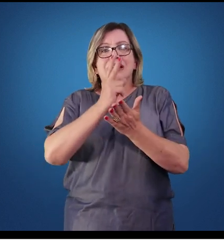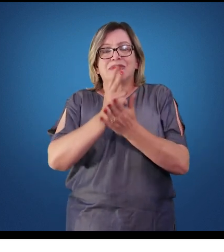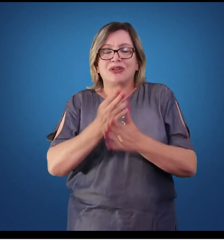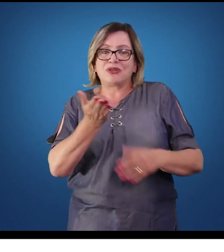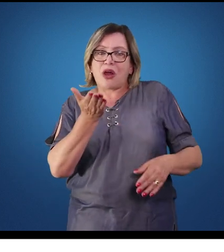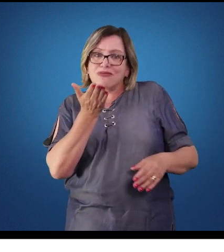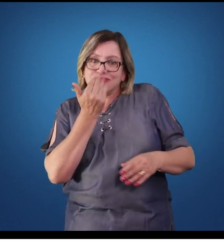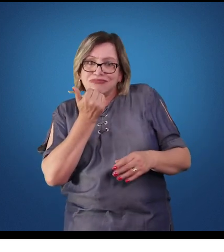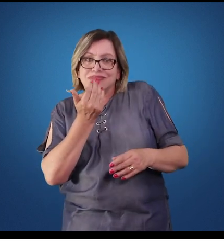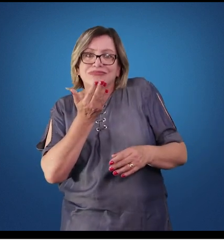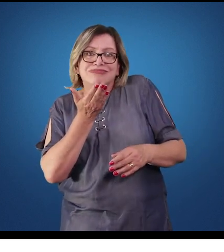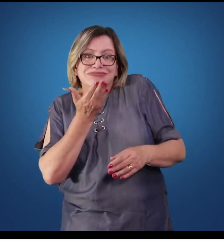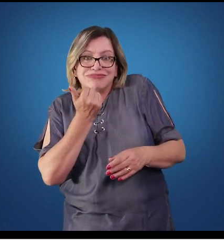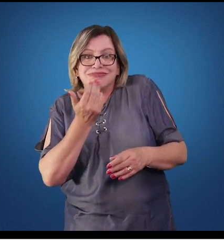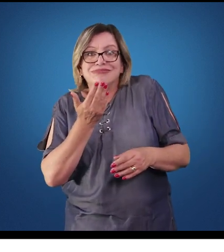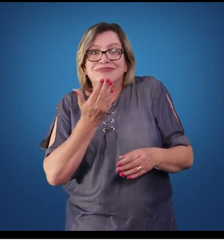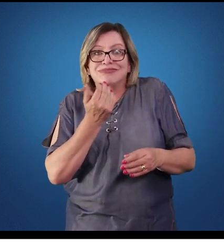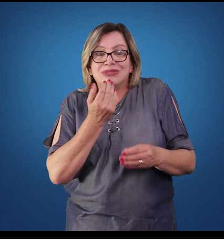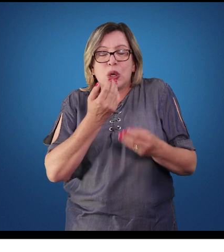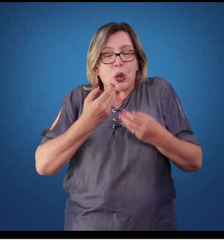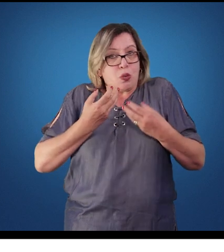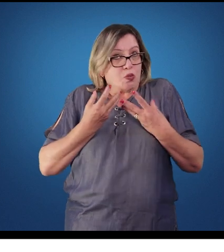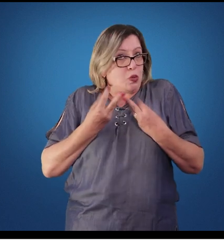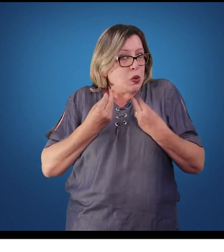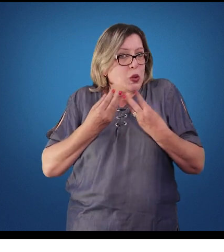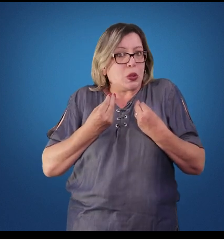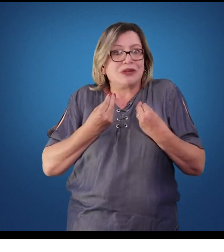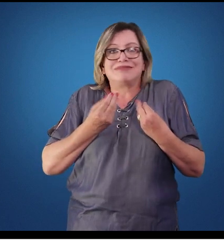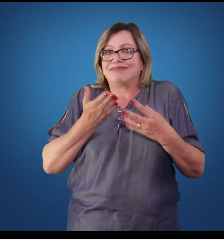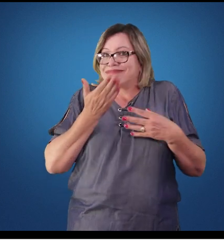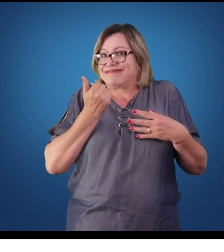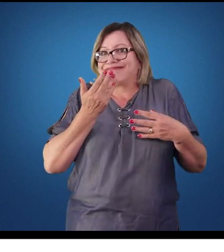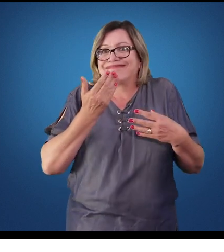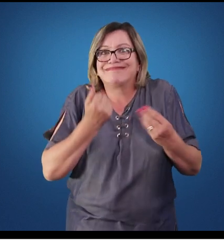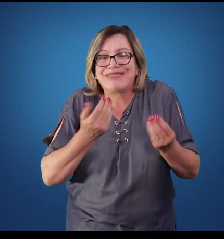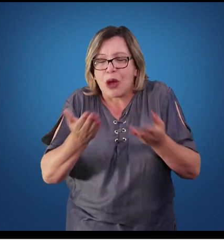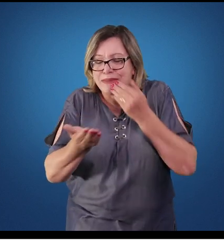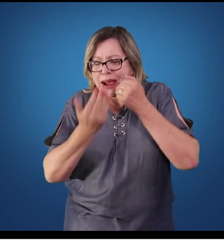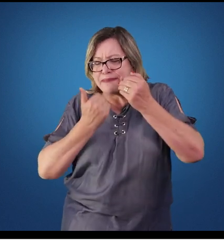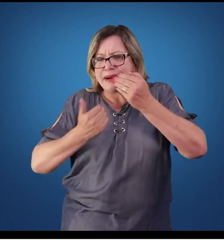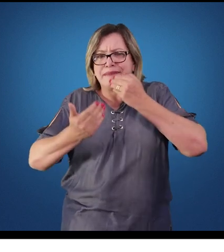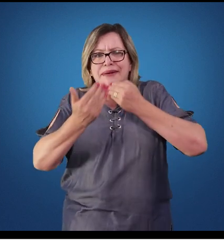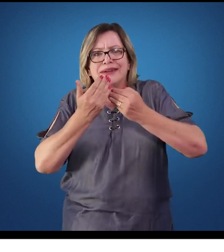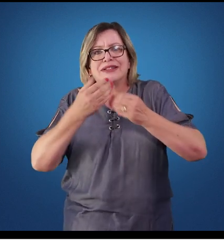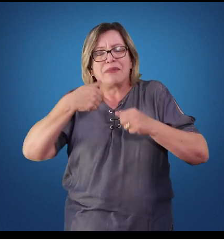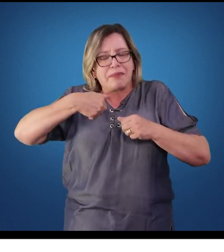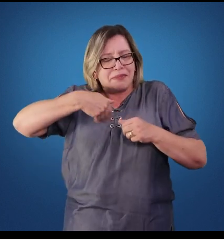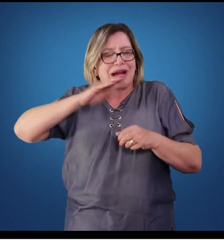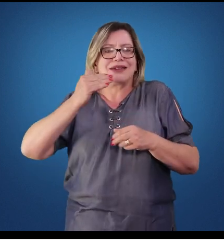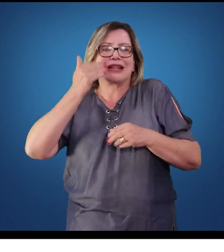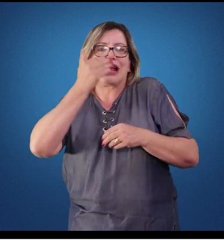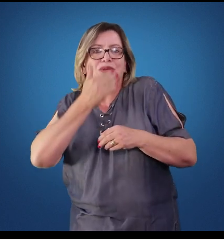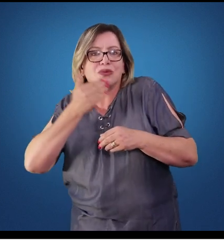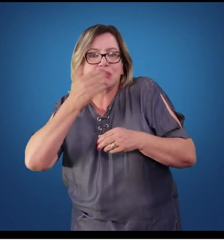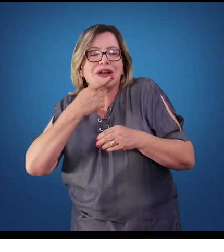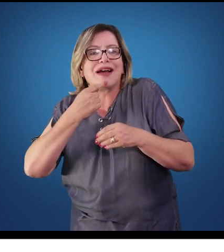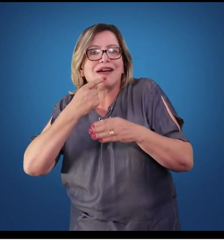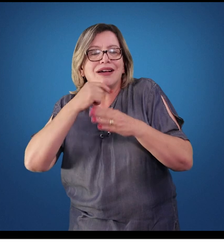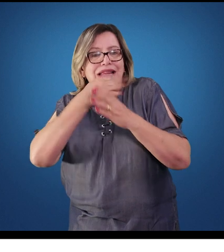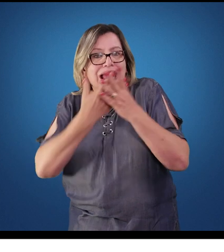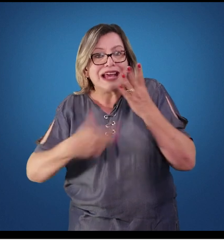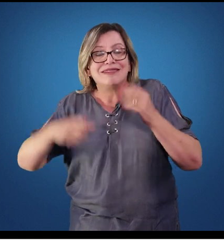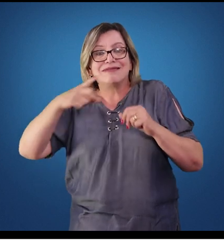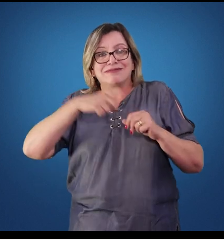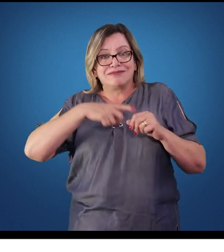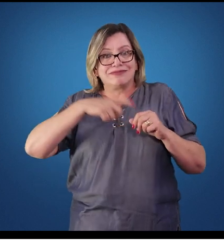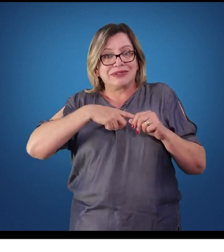alimentamos ou consumimos grandes quantidades de alimento, a quantidade de açúcar no sangue aumenta. O